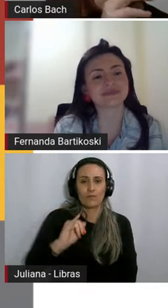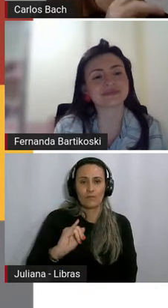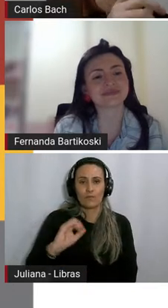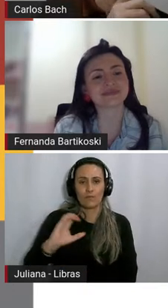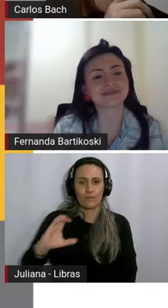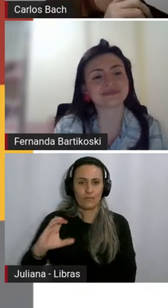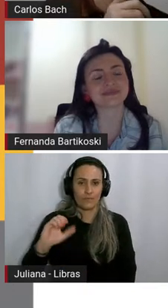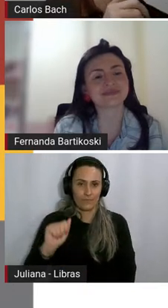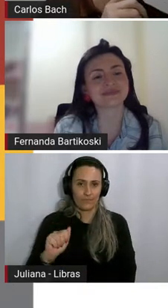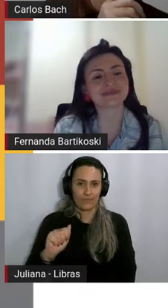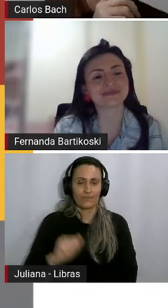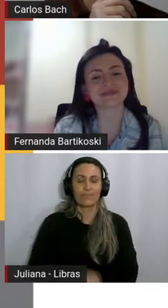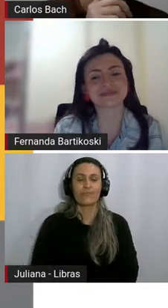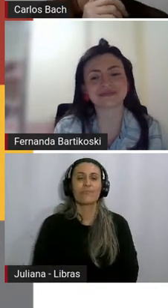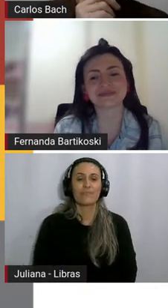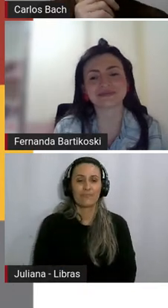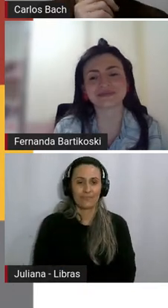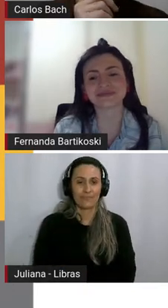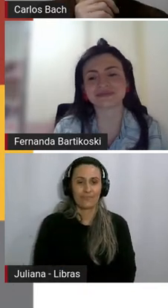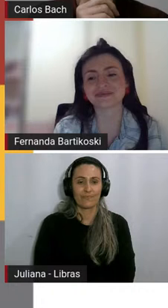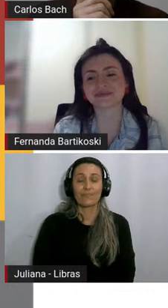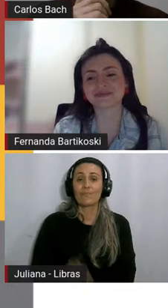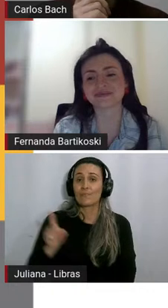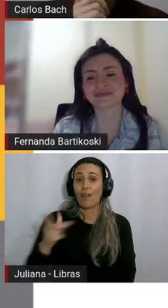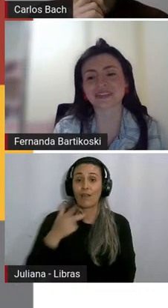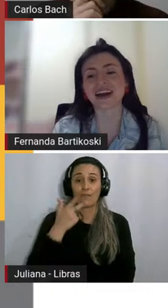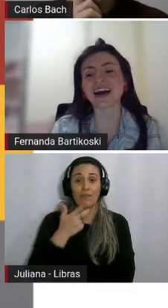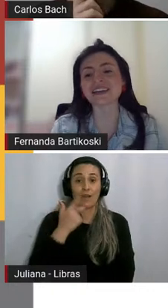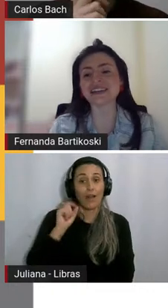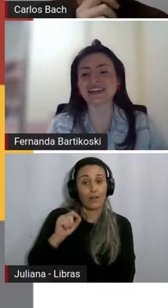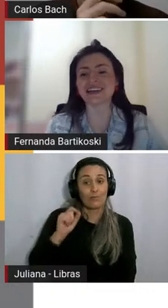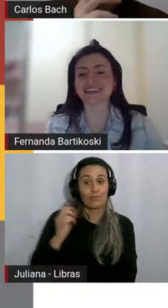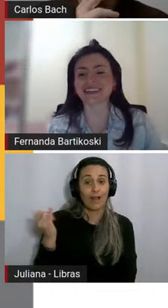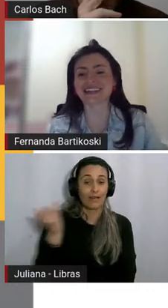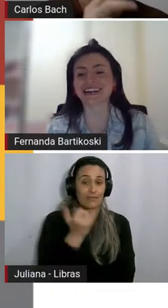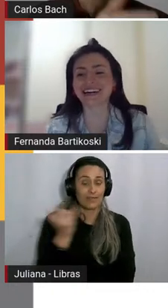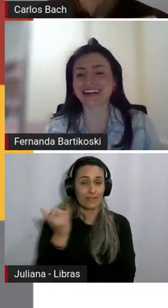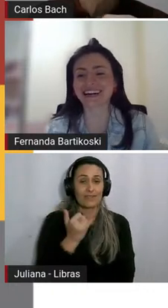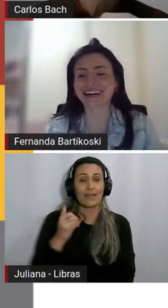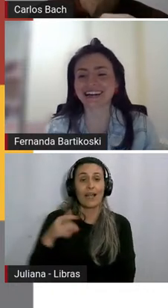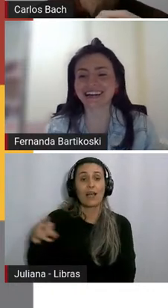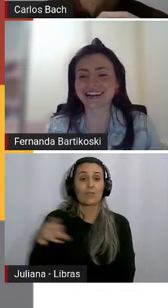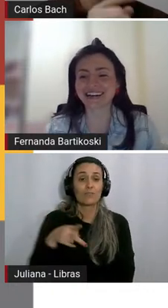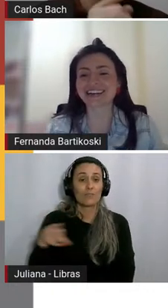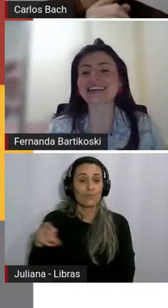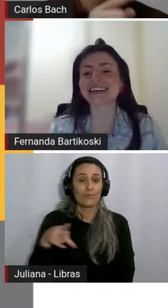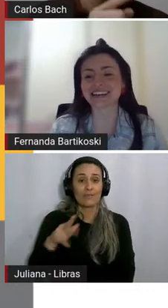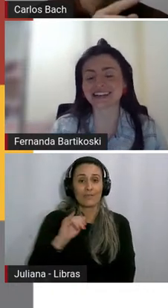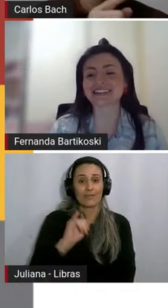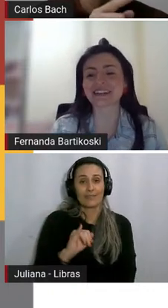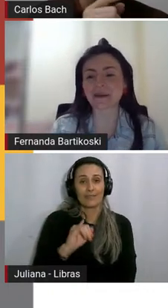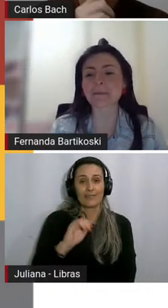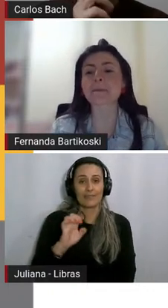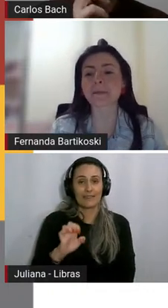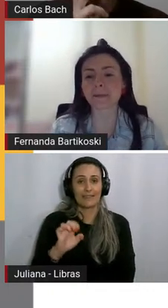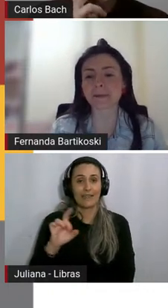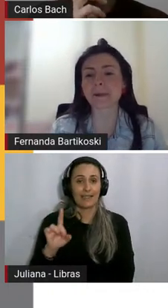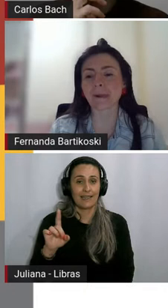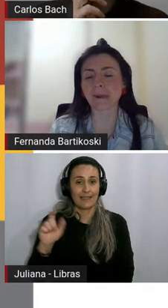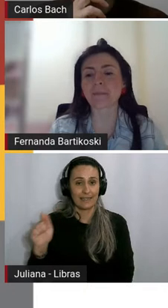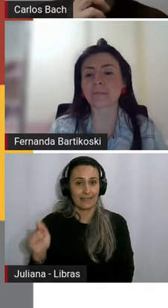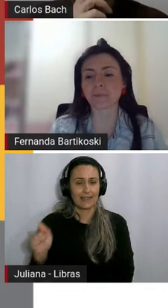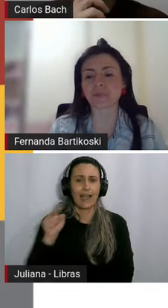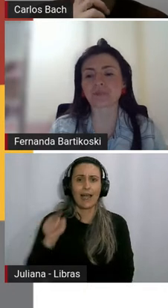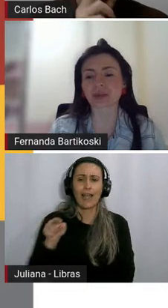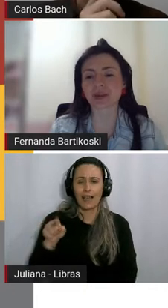Antes eu vou dizer ali o a professora Ieda está falando, tá, Fernando? Ieda, Terezinha, que a gente perguntou para ela como é que eles